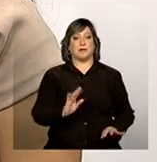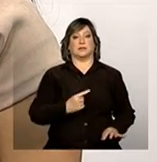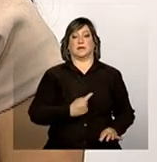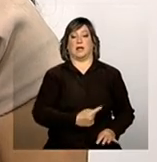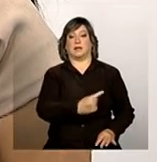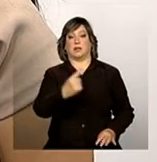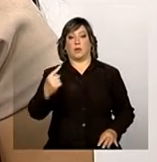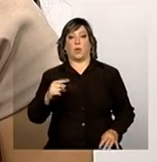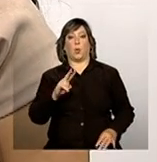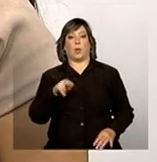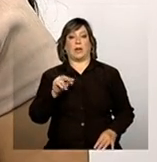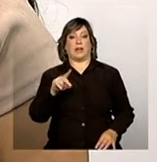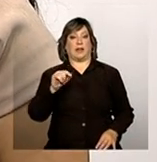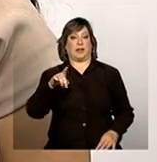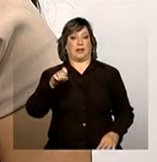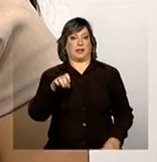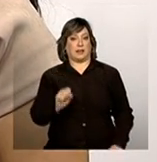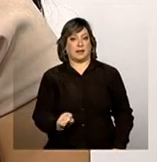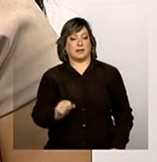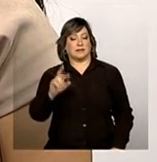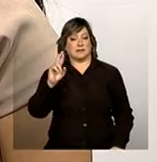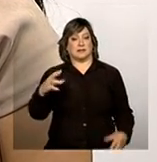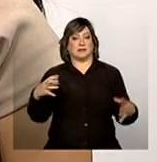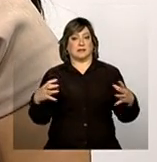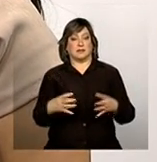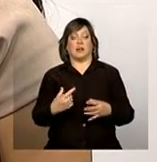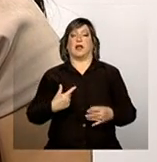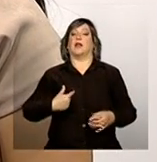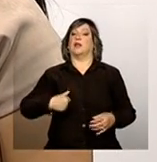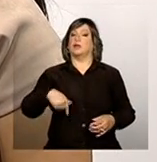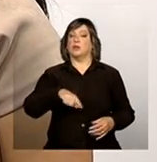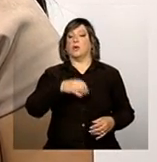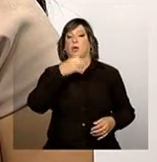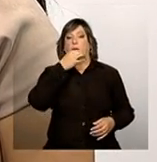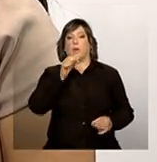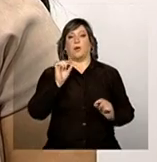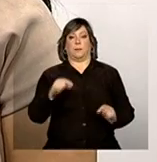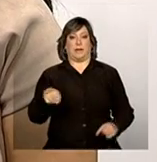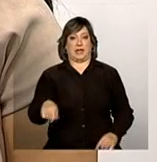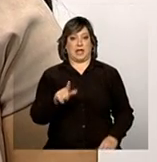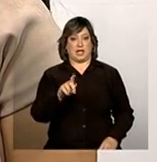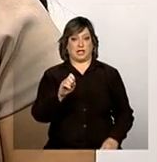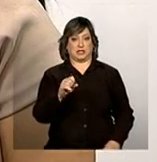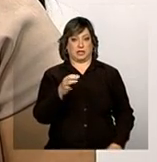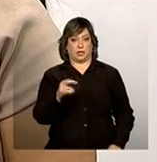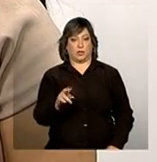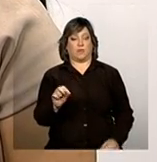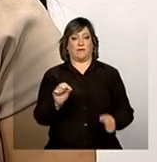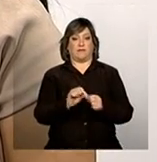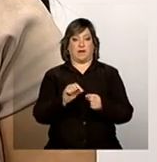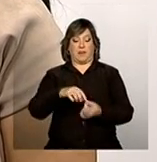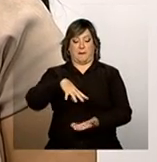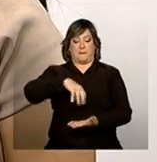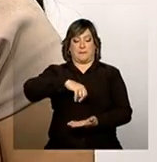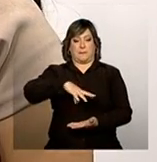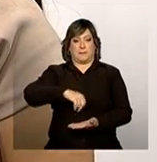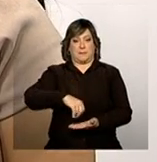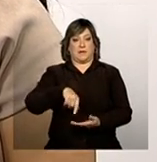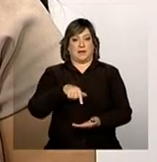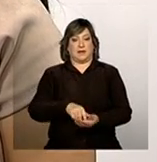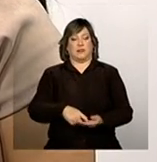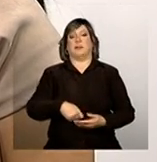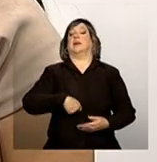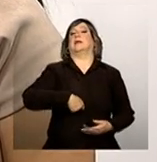a gente indica o seguinte fluxo. A gente indica que o gestor imprima os questionários e repasse